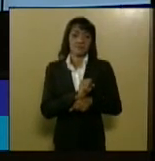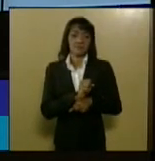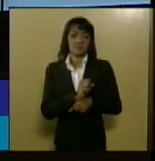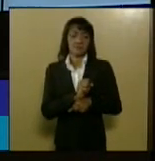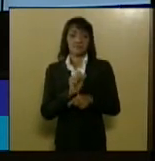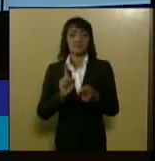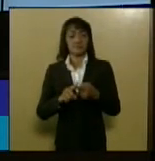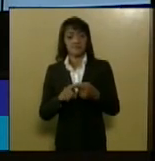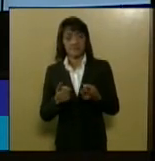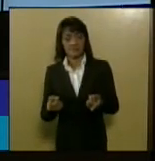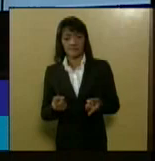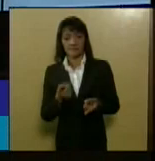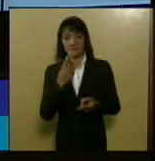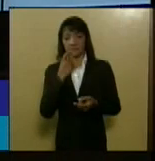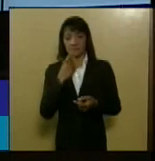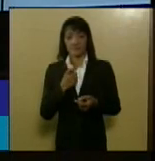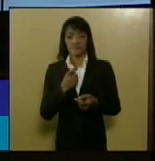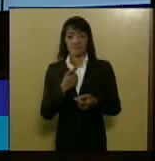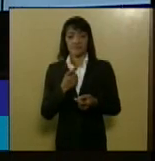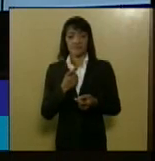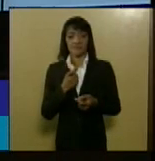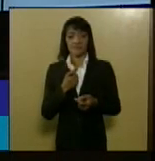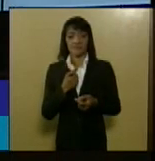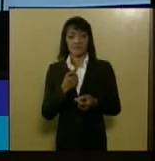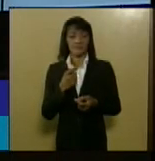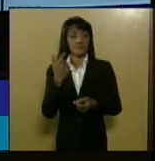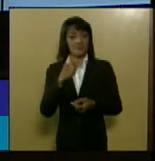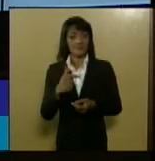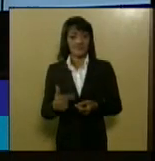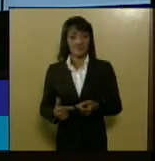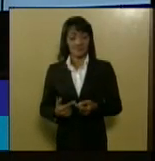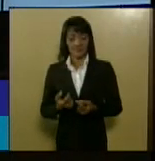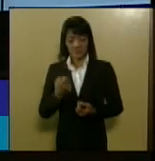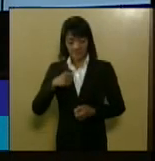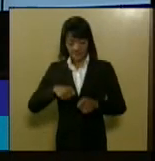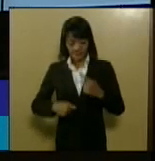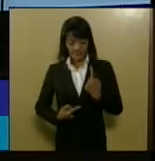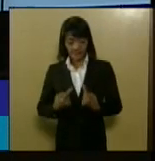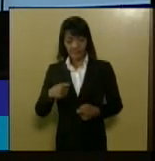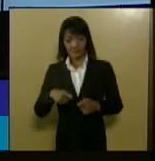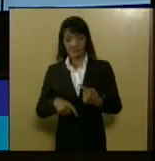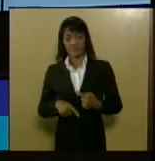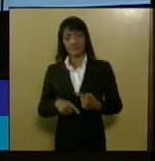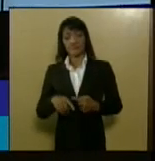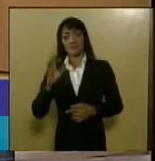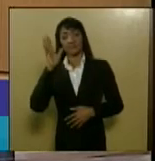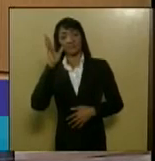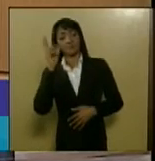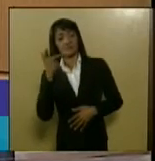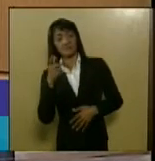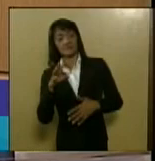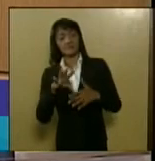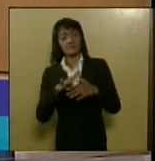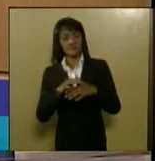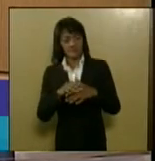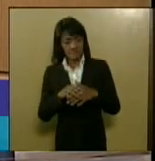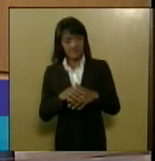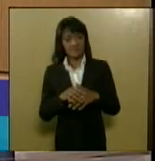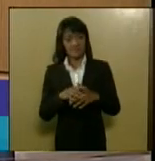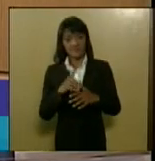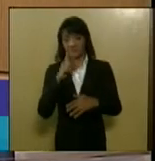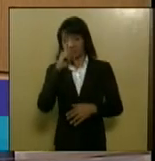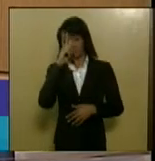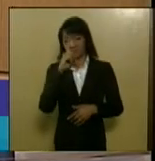onoxicarbono no sonho estreita os vasos e causam muitas doenças gravíssimas